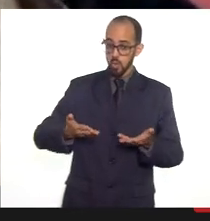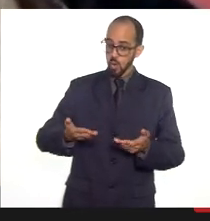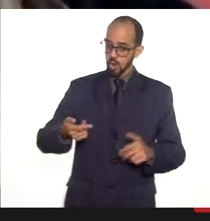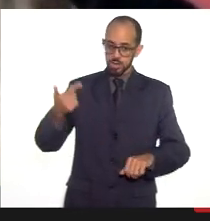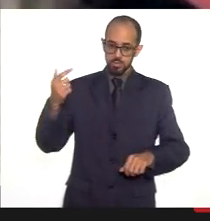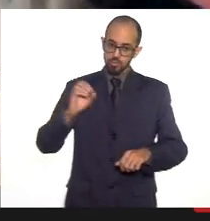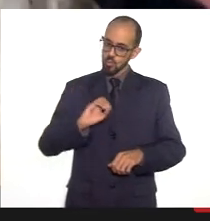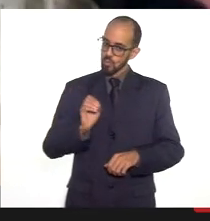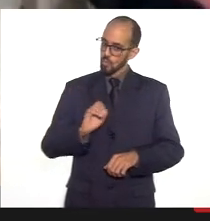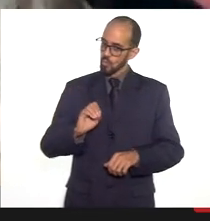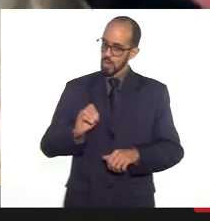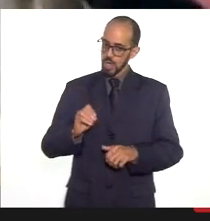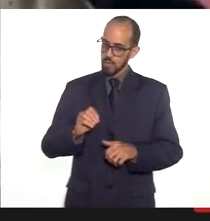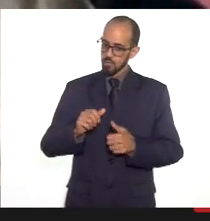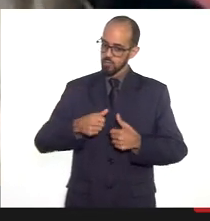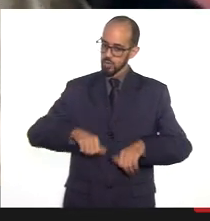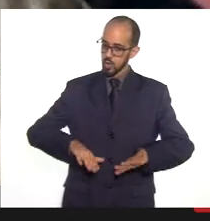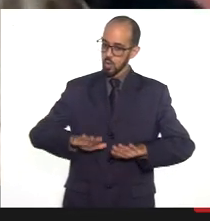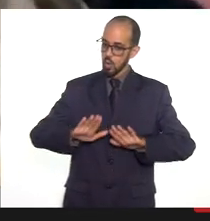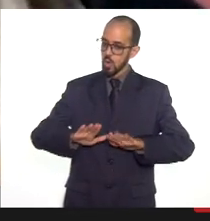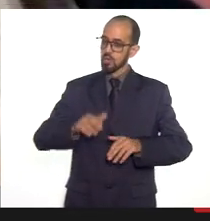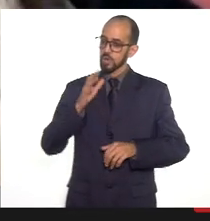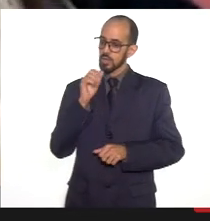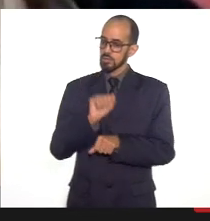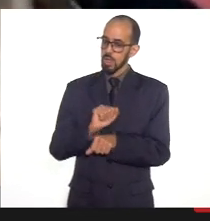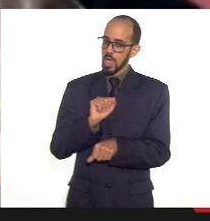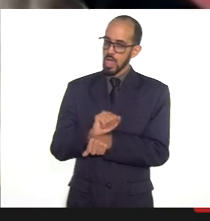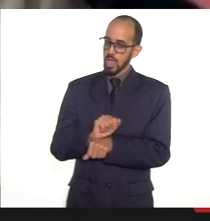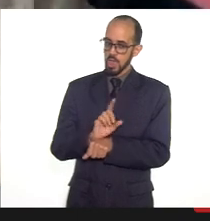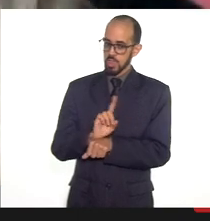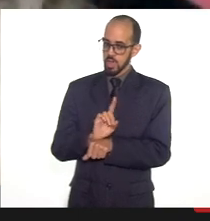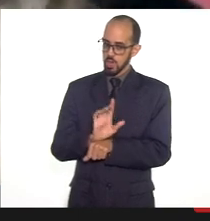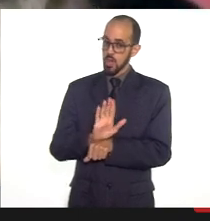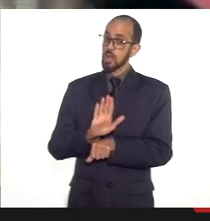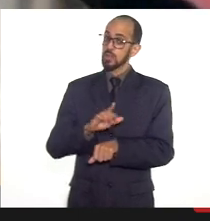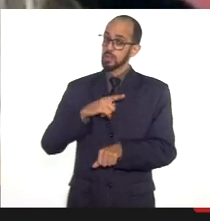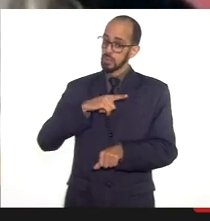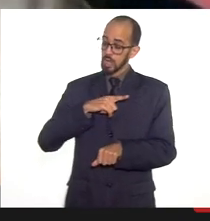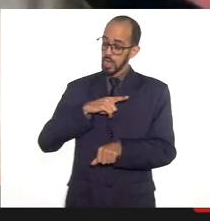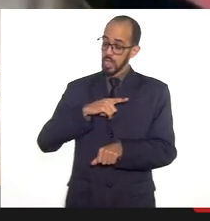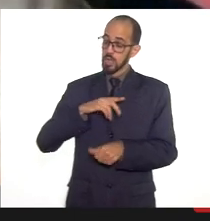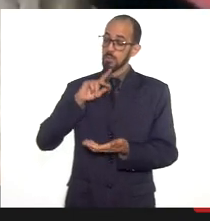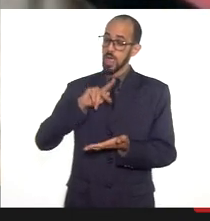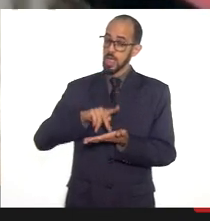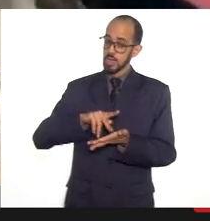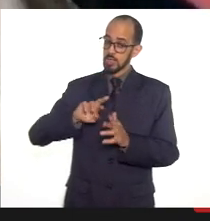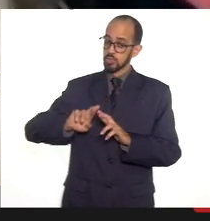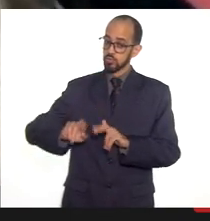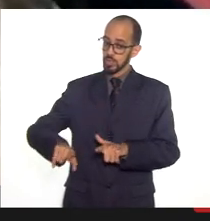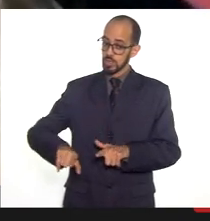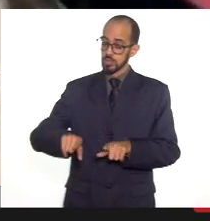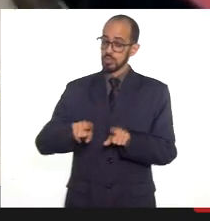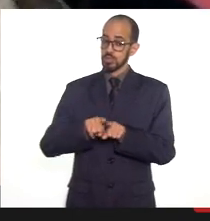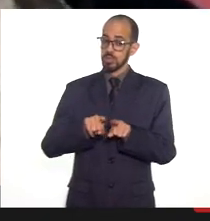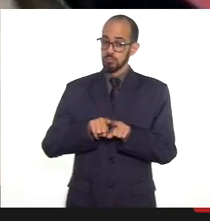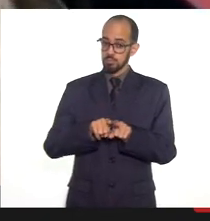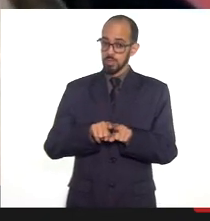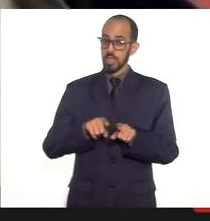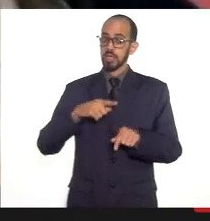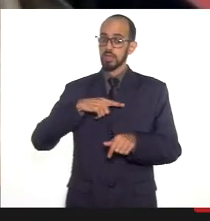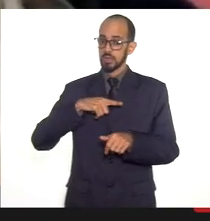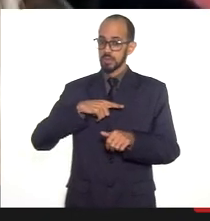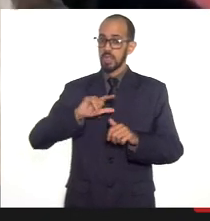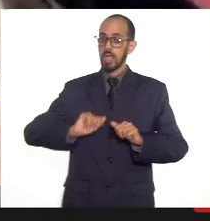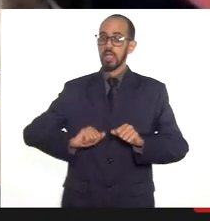assistência são realidades diferentes existe uma realidade do interior do Médio Paraíba que tem vários equipamentos de saúde